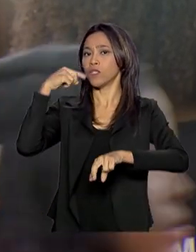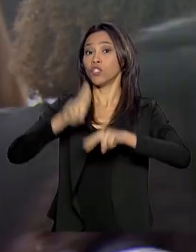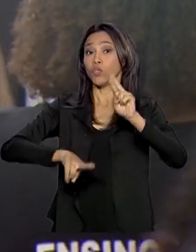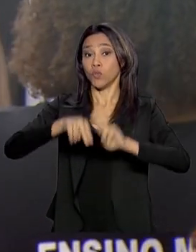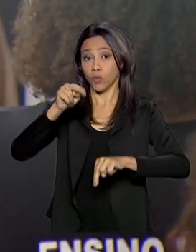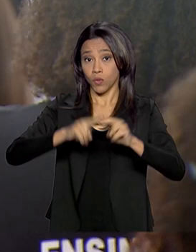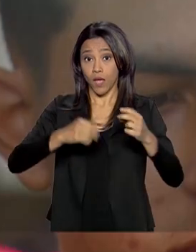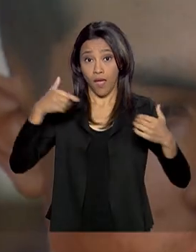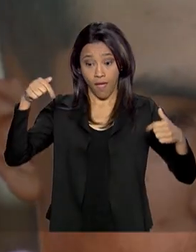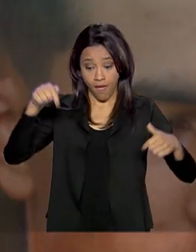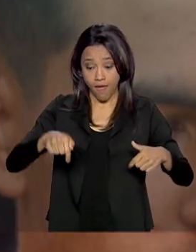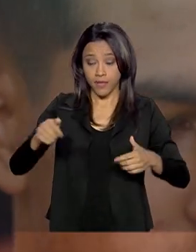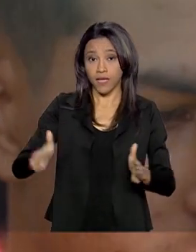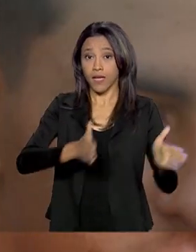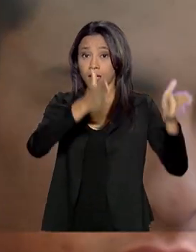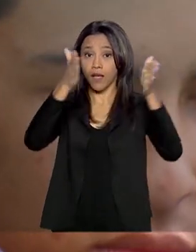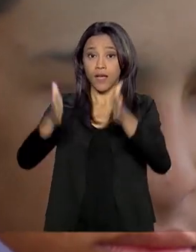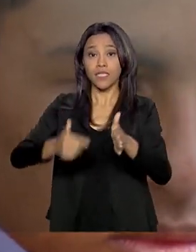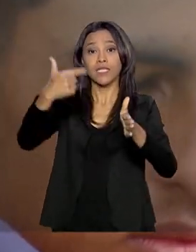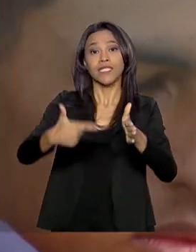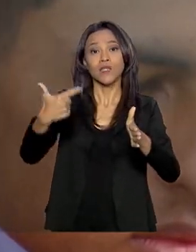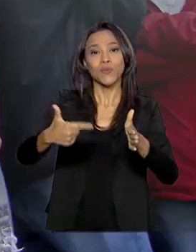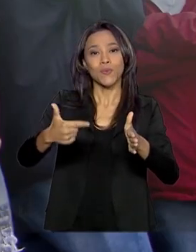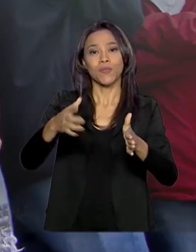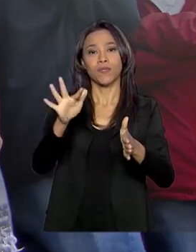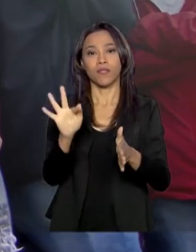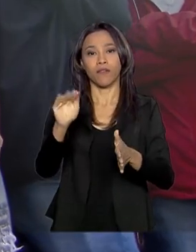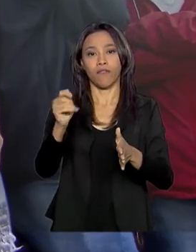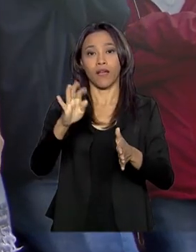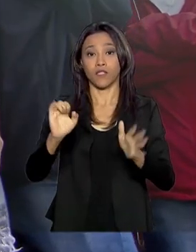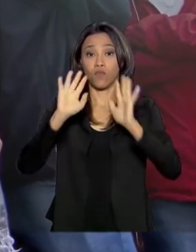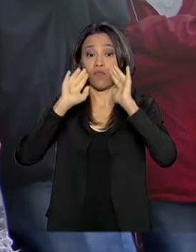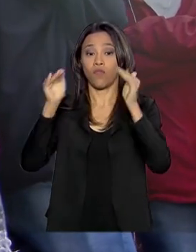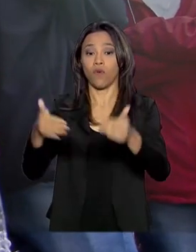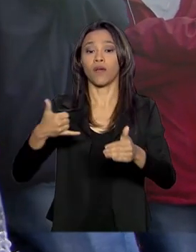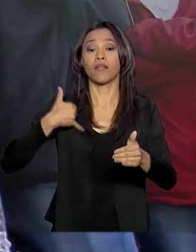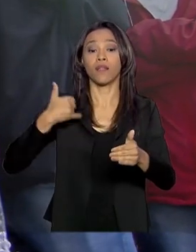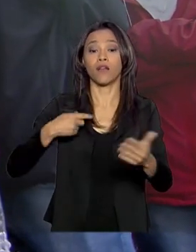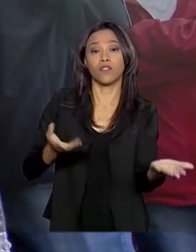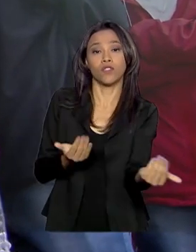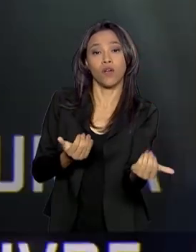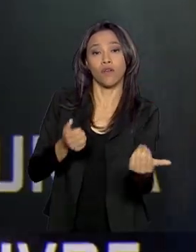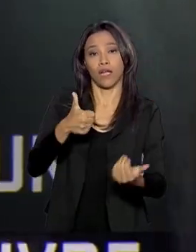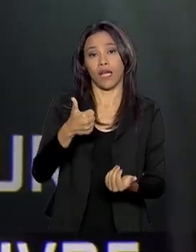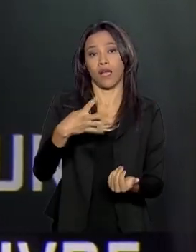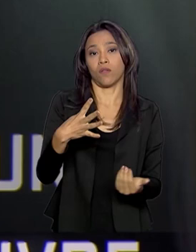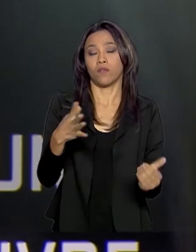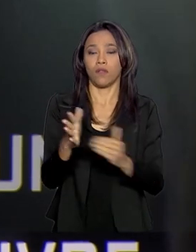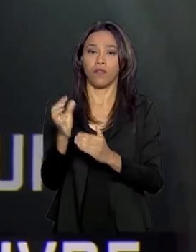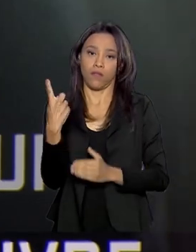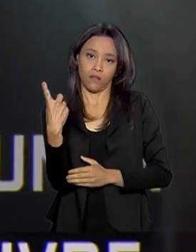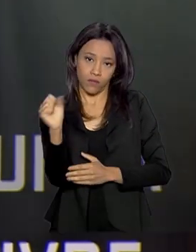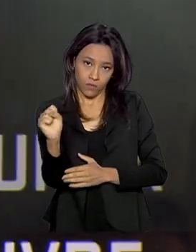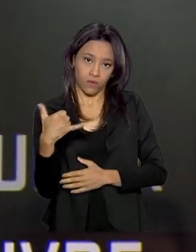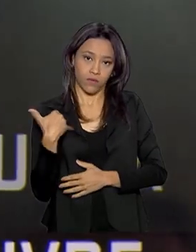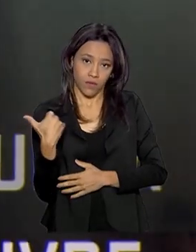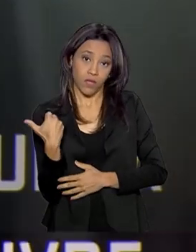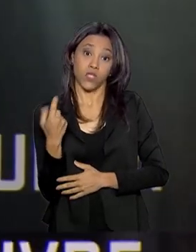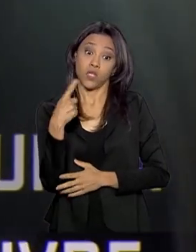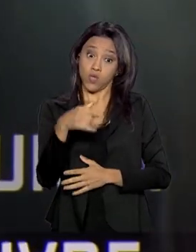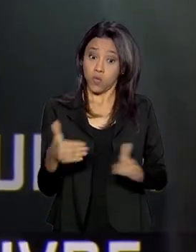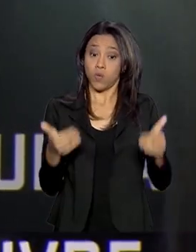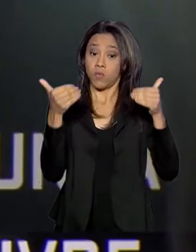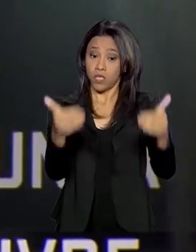a segunda fase. O foco são os jovens com idade entre 14 e 18 anos. O Ministério da Cidadania